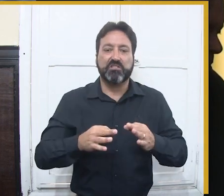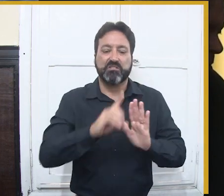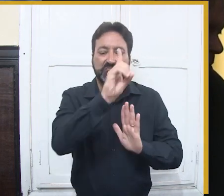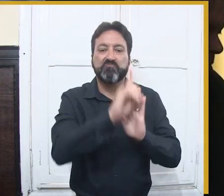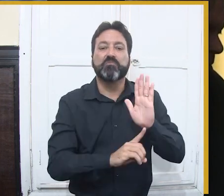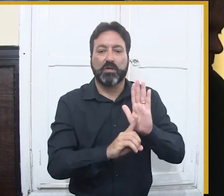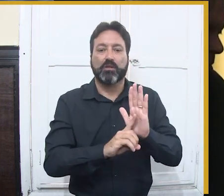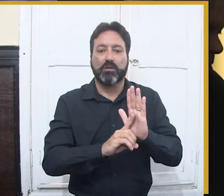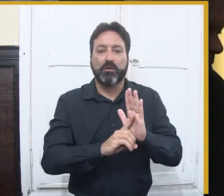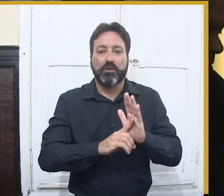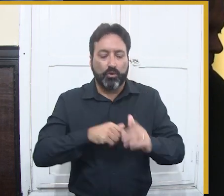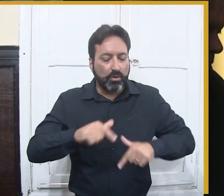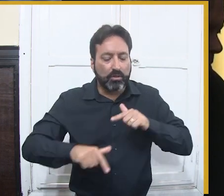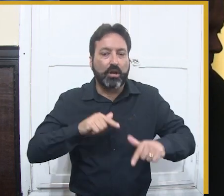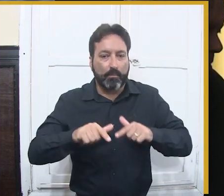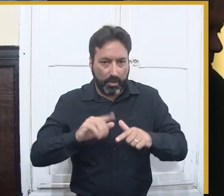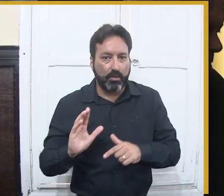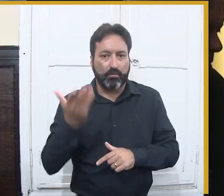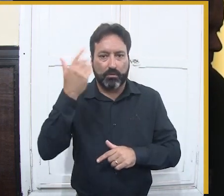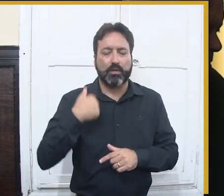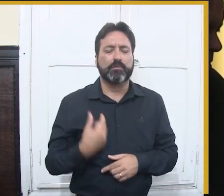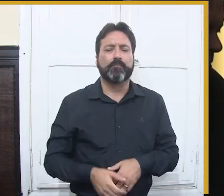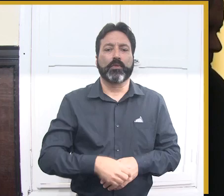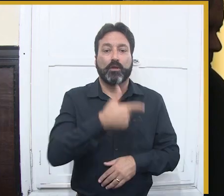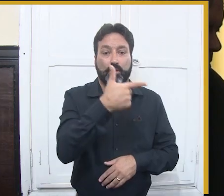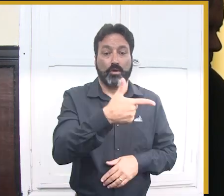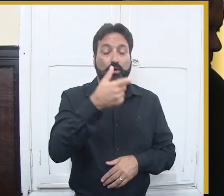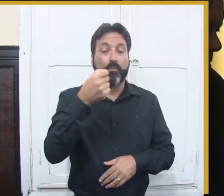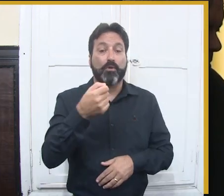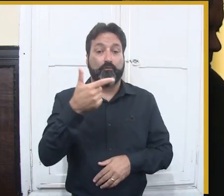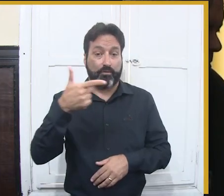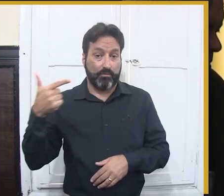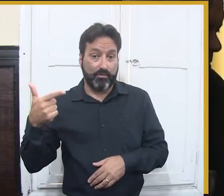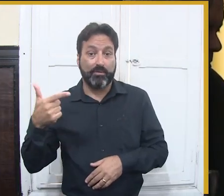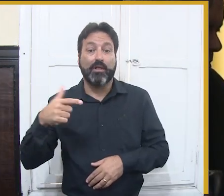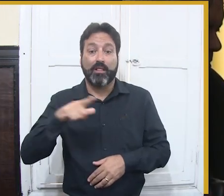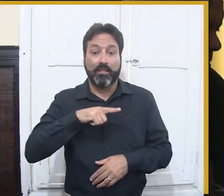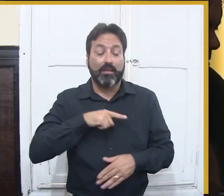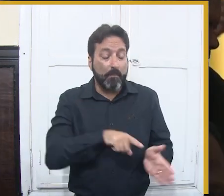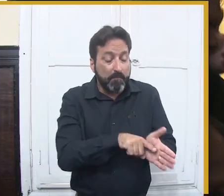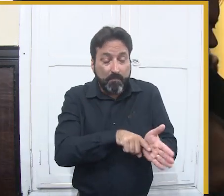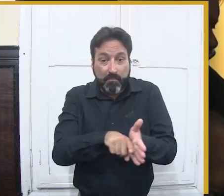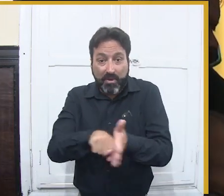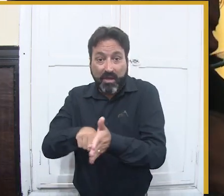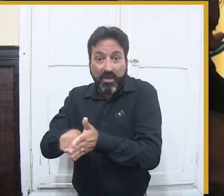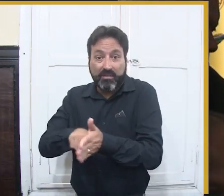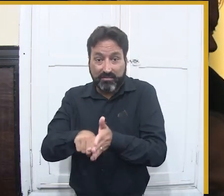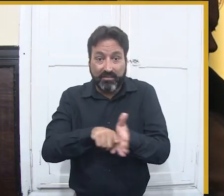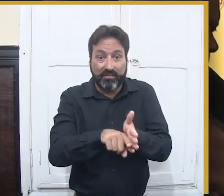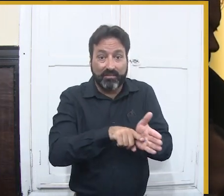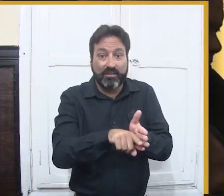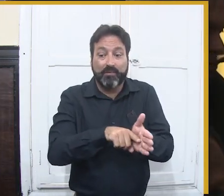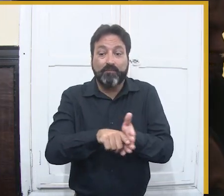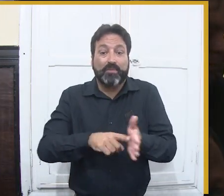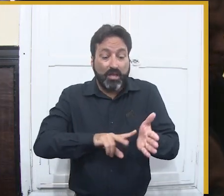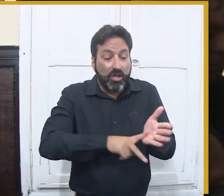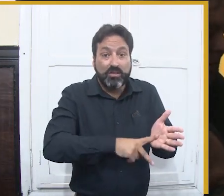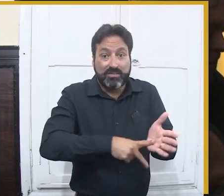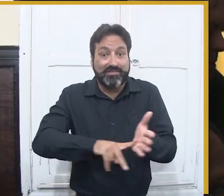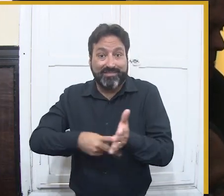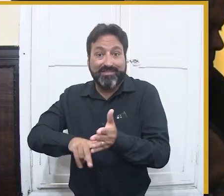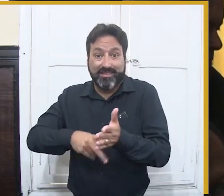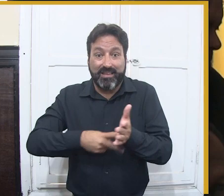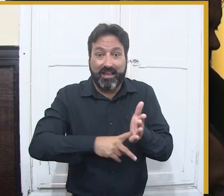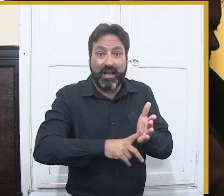a garantia de que pais e mães de família vão levar comida para casa, vão pagar as suas contas e vão viver com dignidade, com o